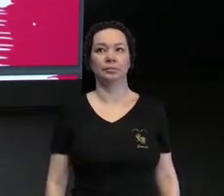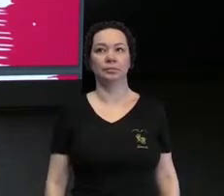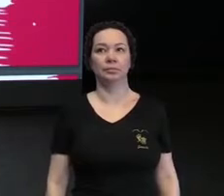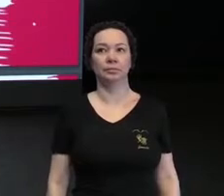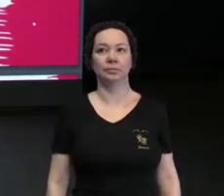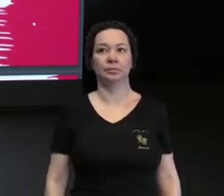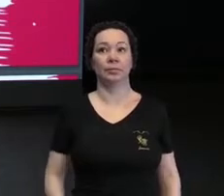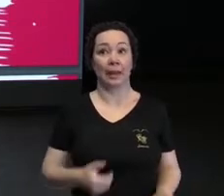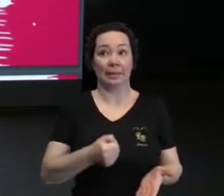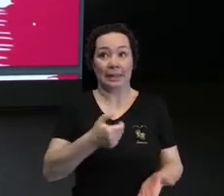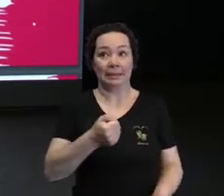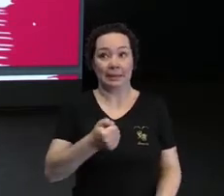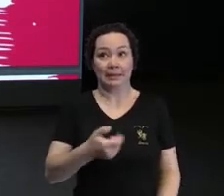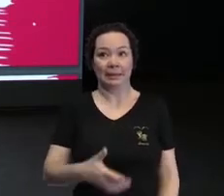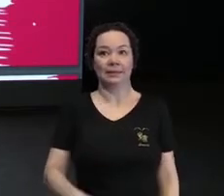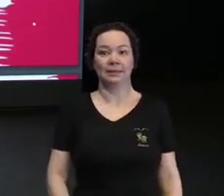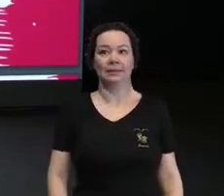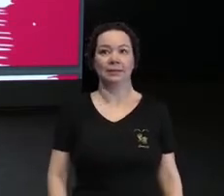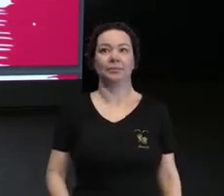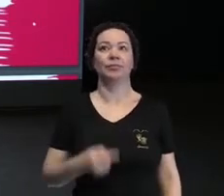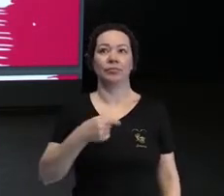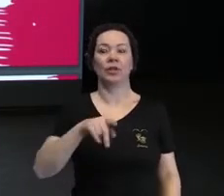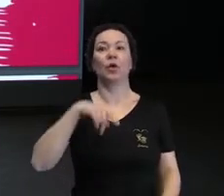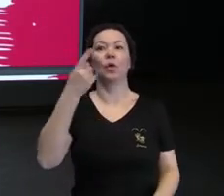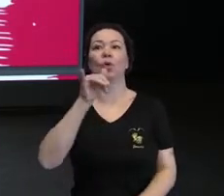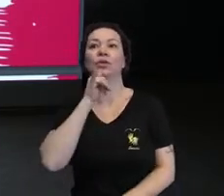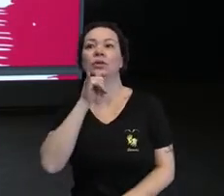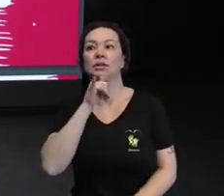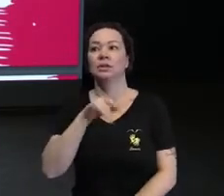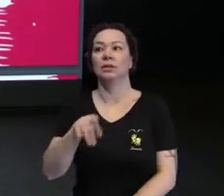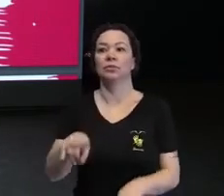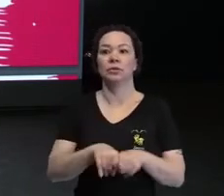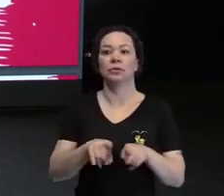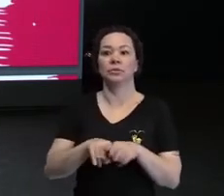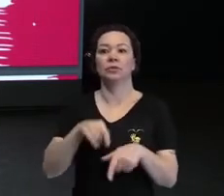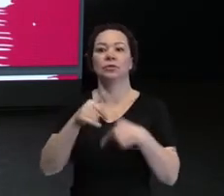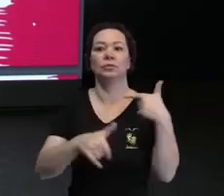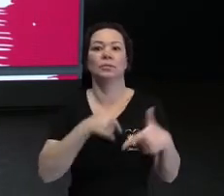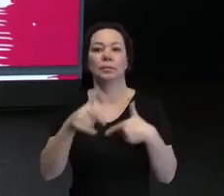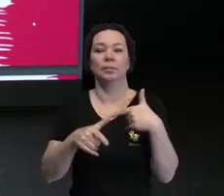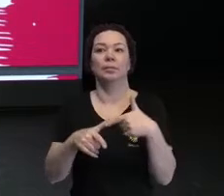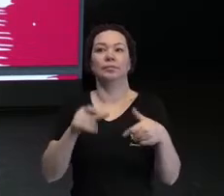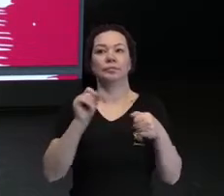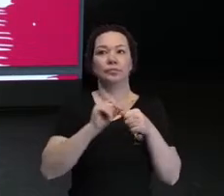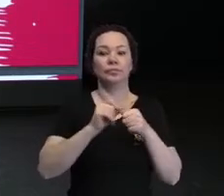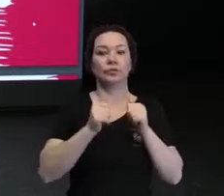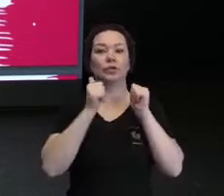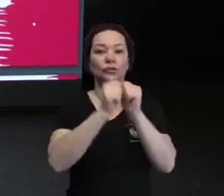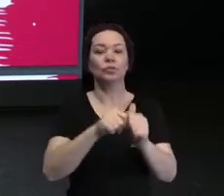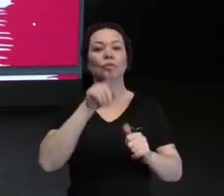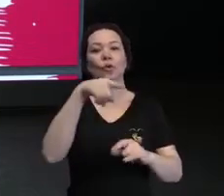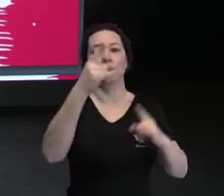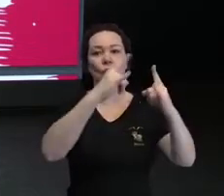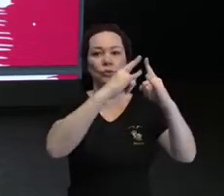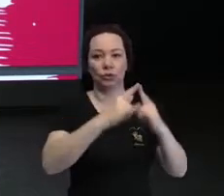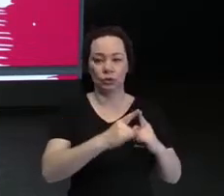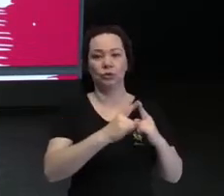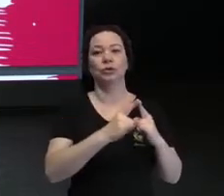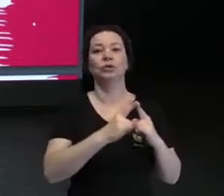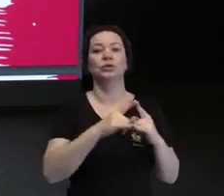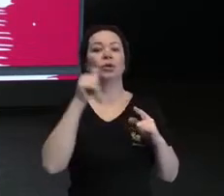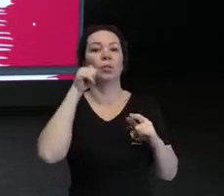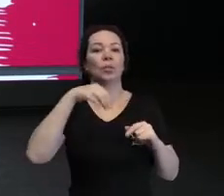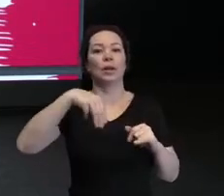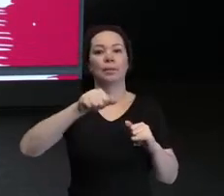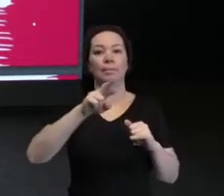Apertei demais. Aqui é mais um outro exemplo de um trabalho que foi feito junto com o Instituto Amancai, com a Marta Gil,